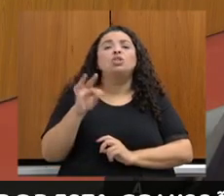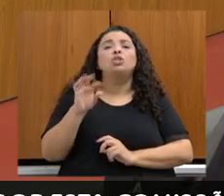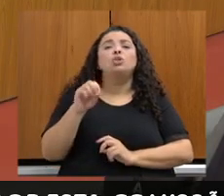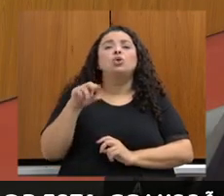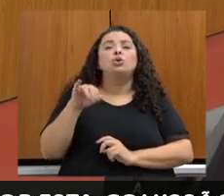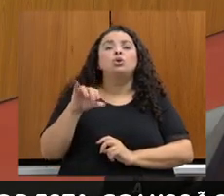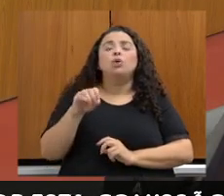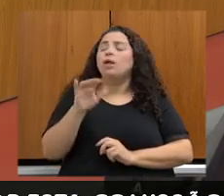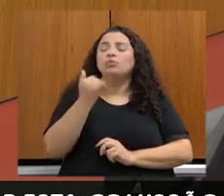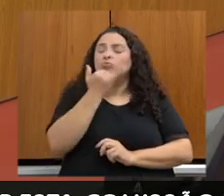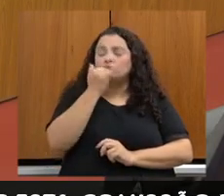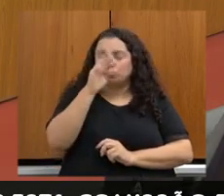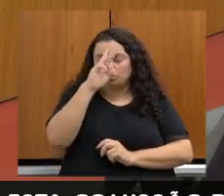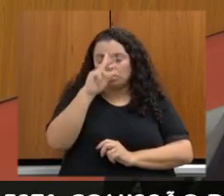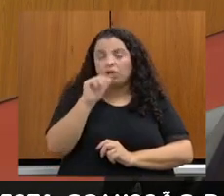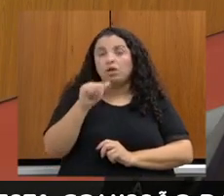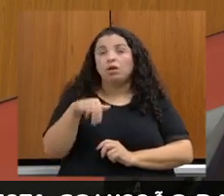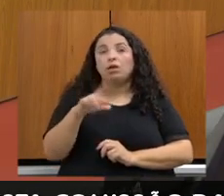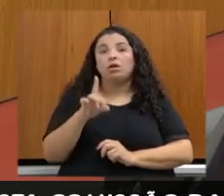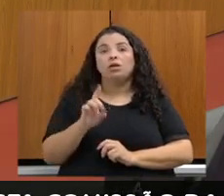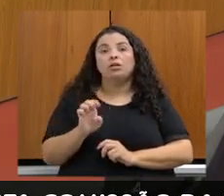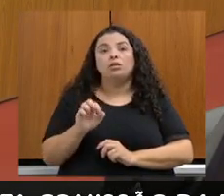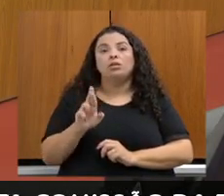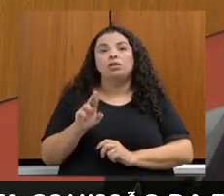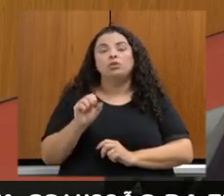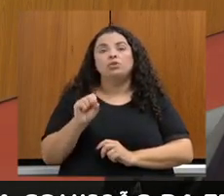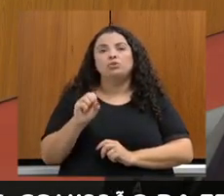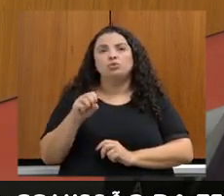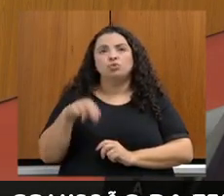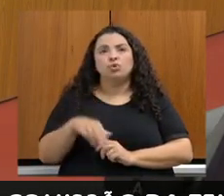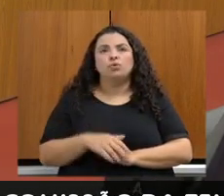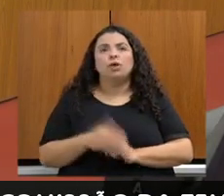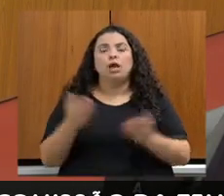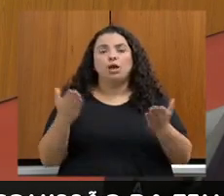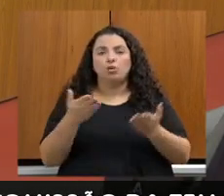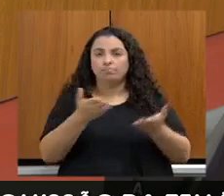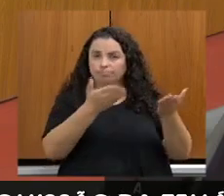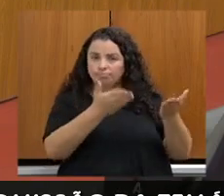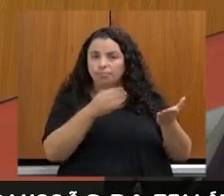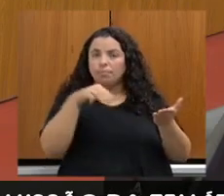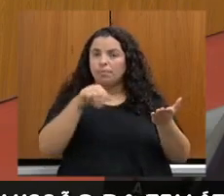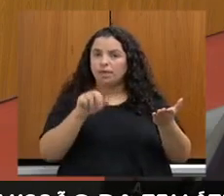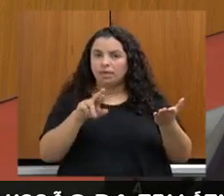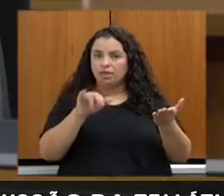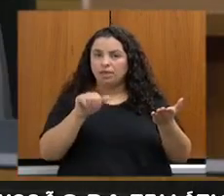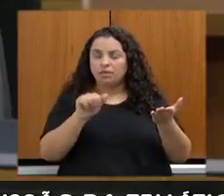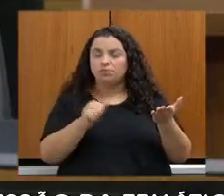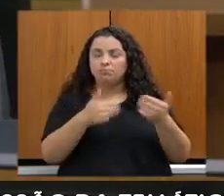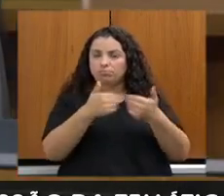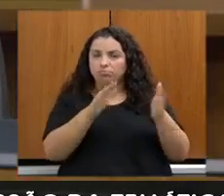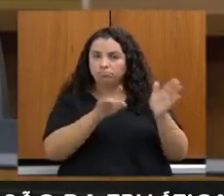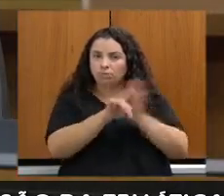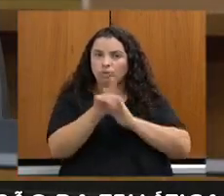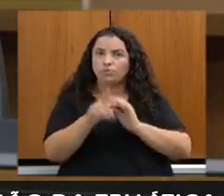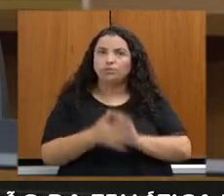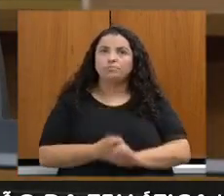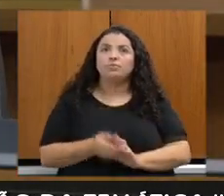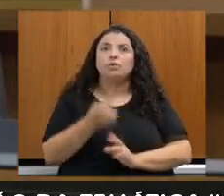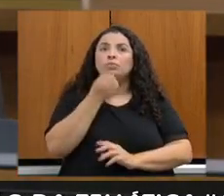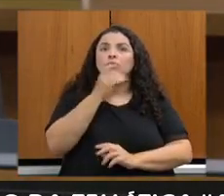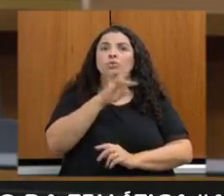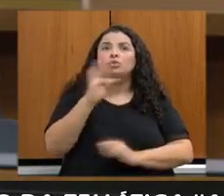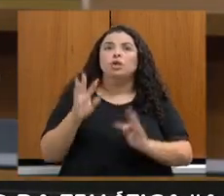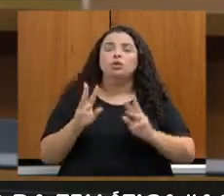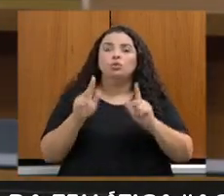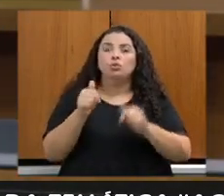Anderson, está certo. Eu passo a palavra agora à senhora Mariana Ramos. Bom dia a todos